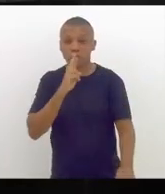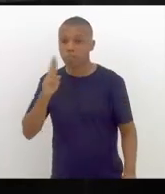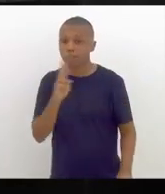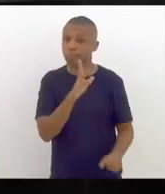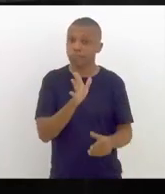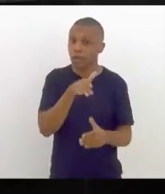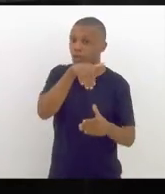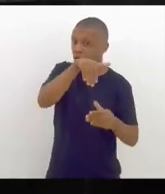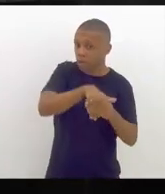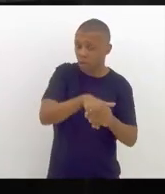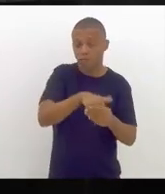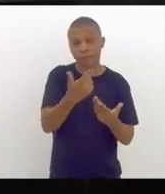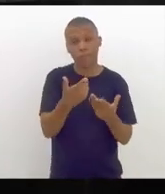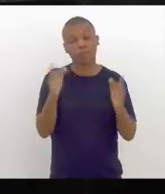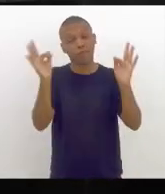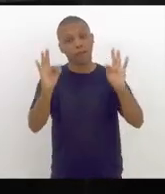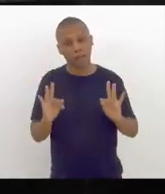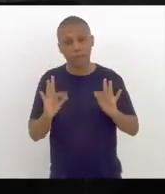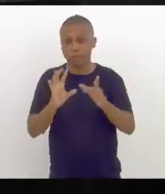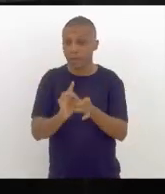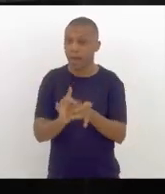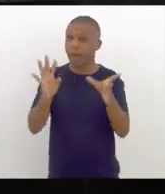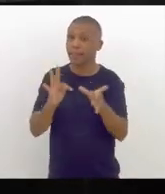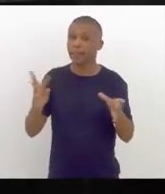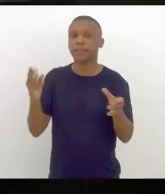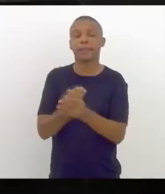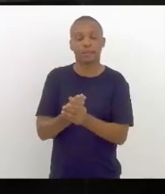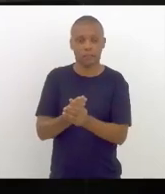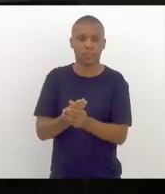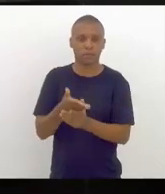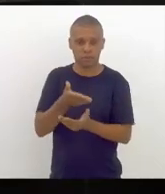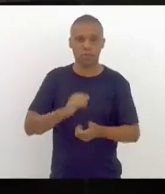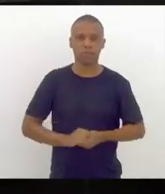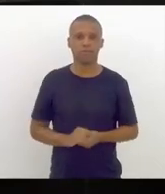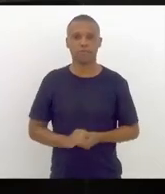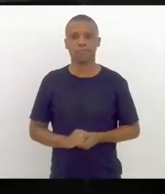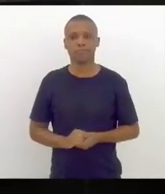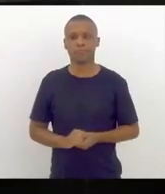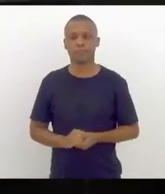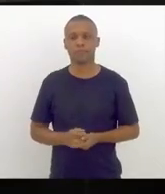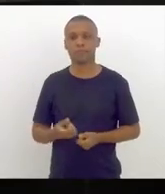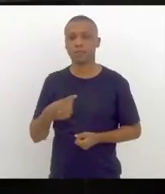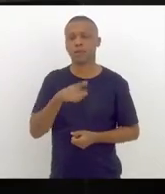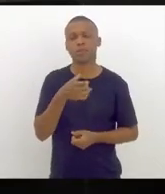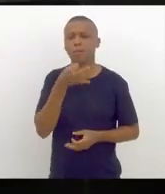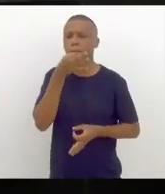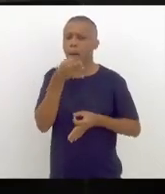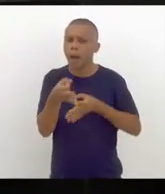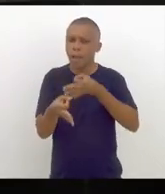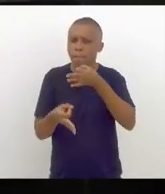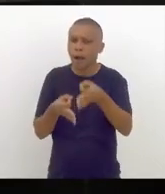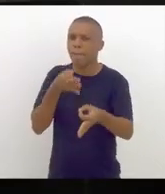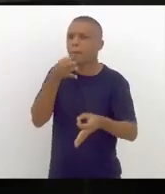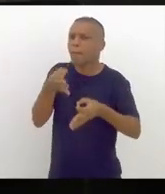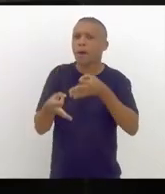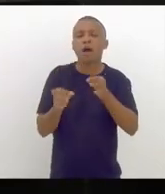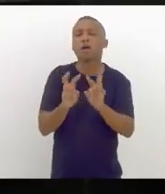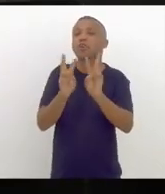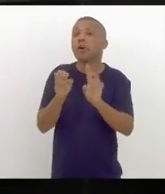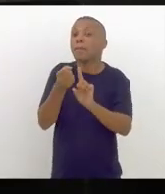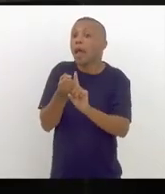fico muito feliz pela democracia. E aqui estão sendo tecidas críticas também em relação à